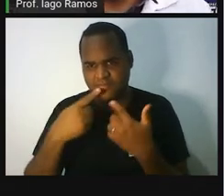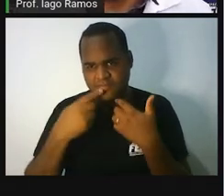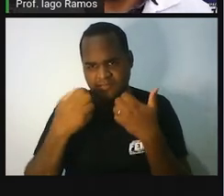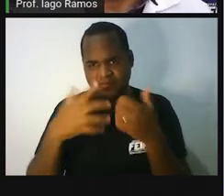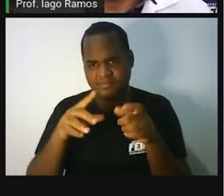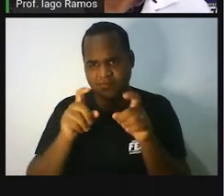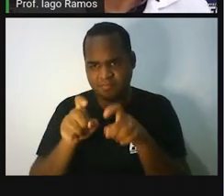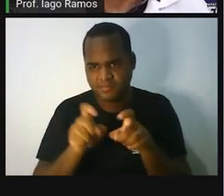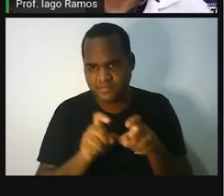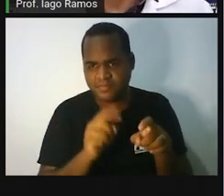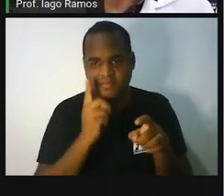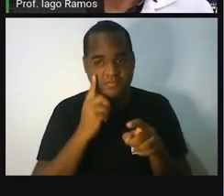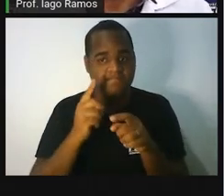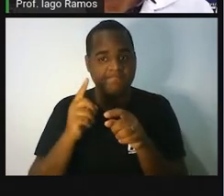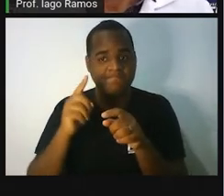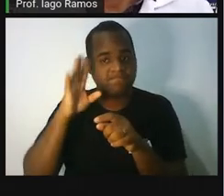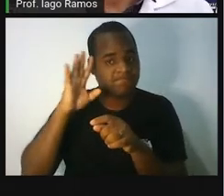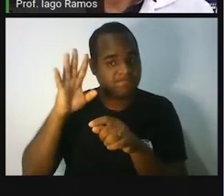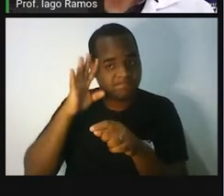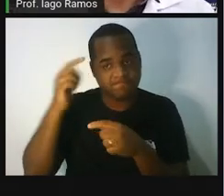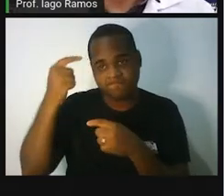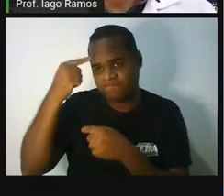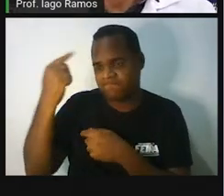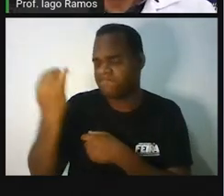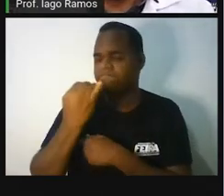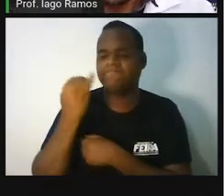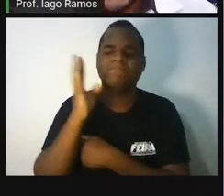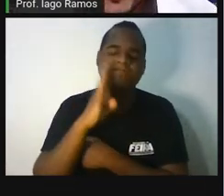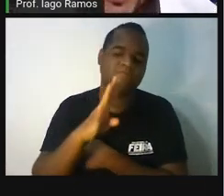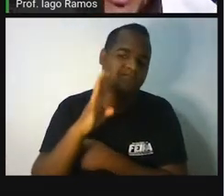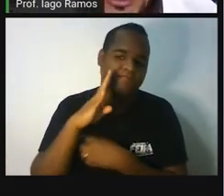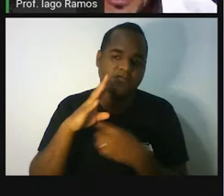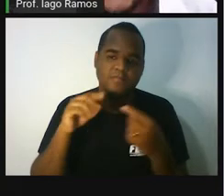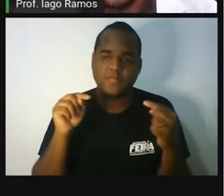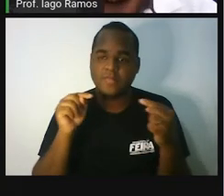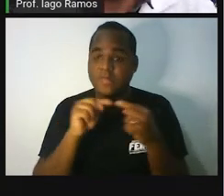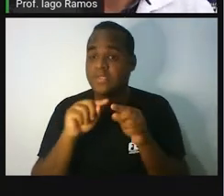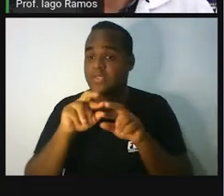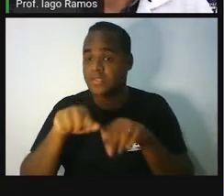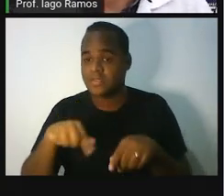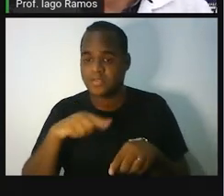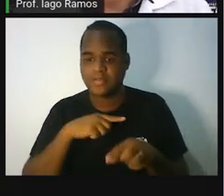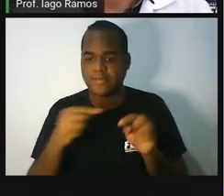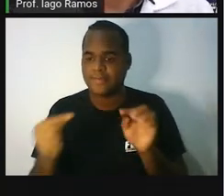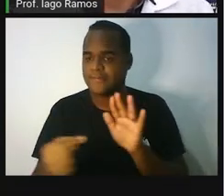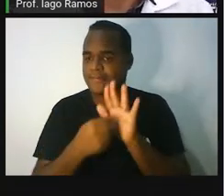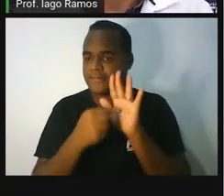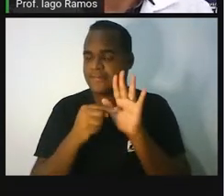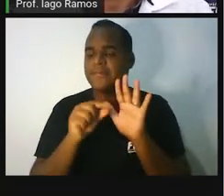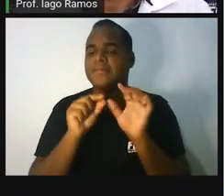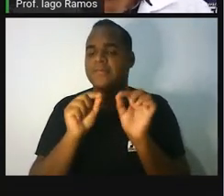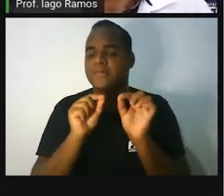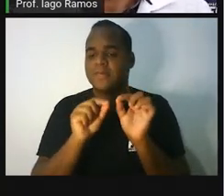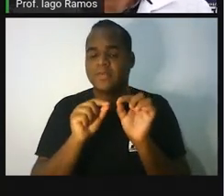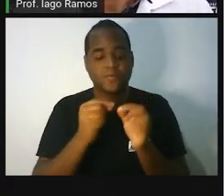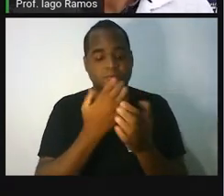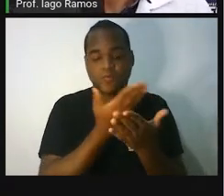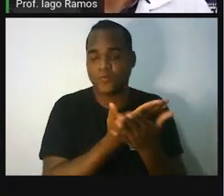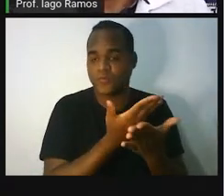construir uma ideia bem bacana sobre o importante objeto de estudo da matemática.